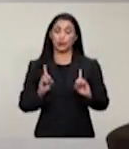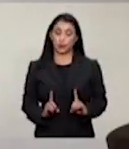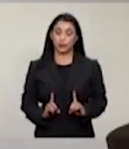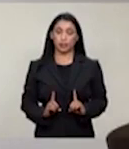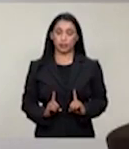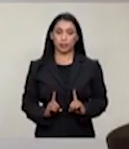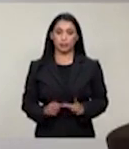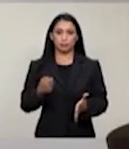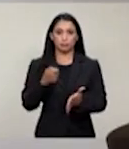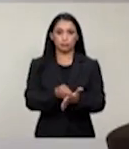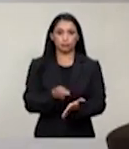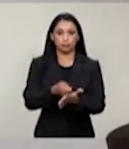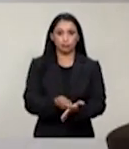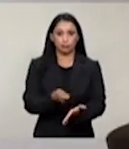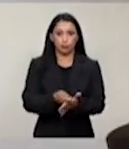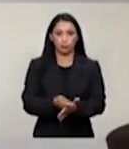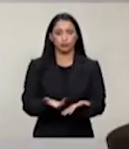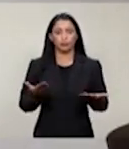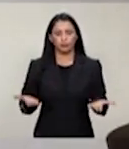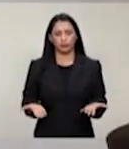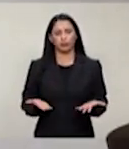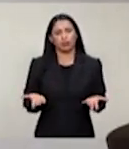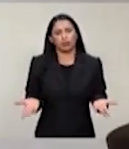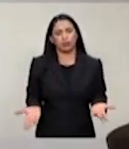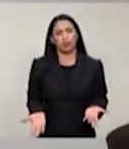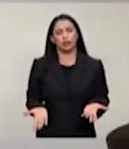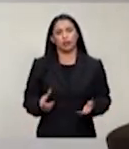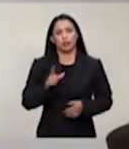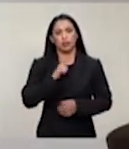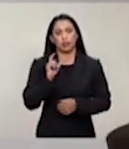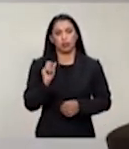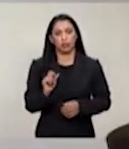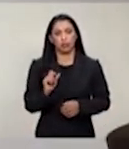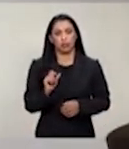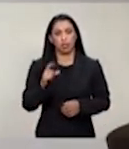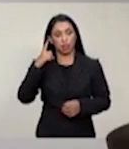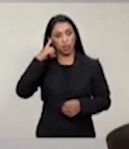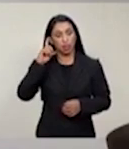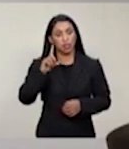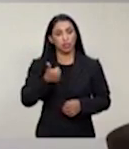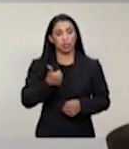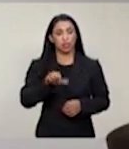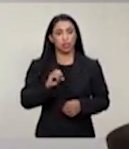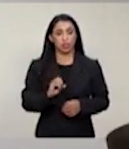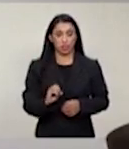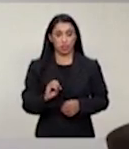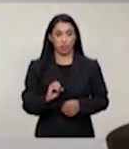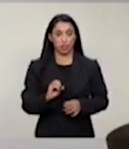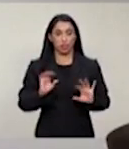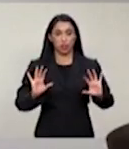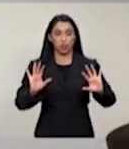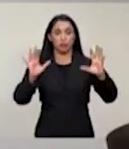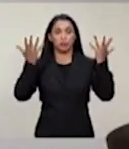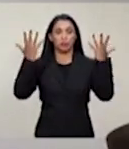Quatro datas distintas são comemoradas. No dia 10, comemoramos a